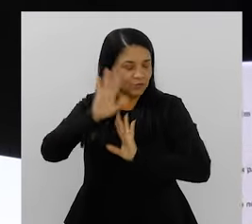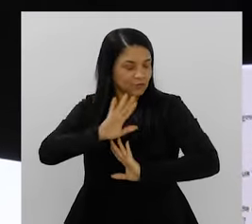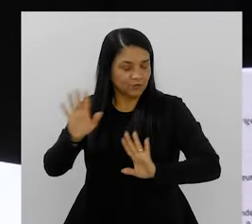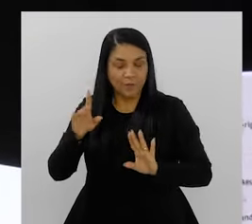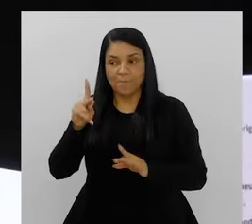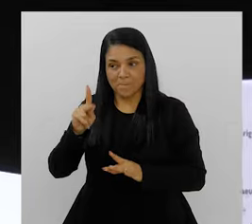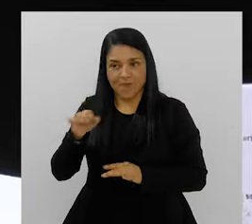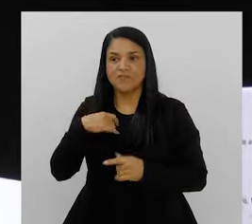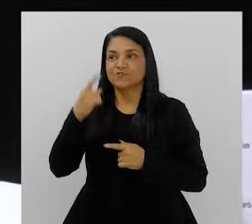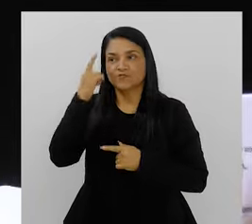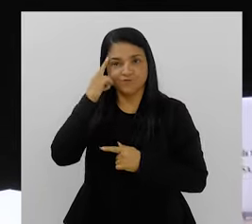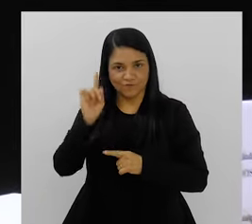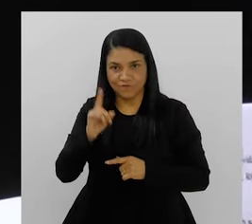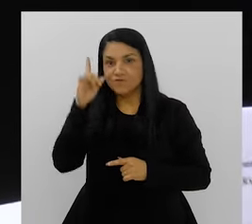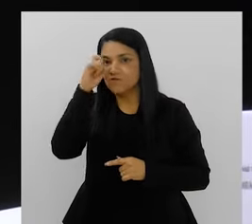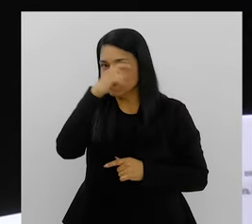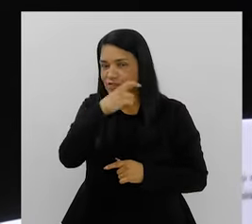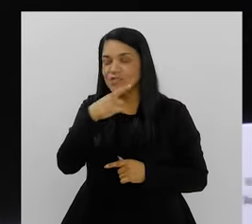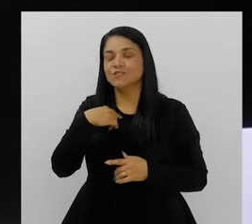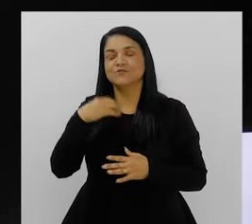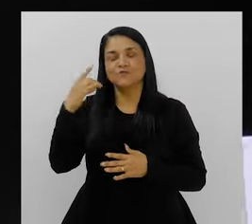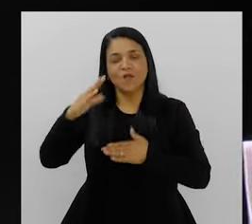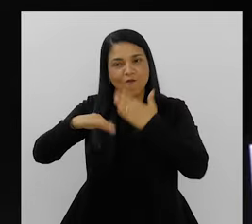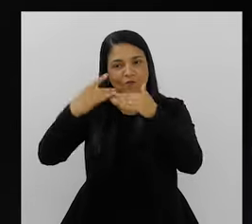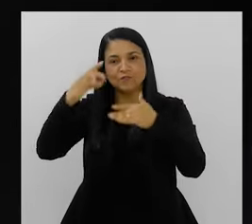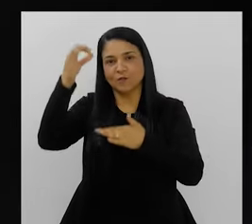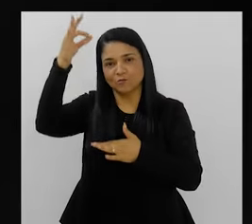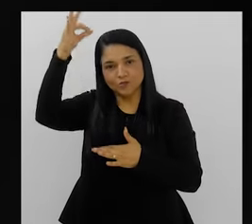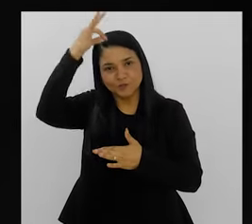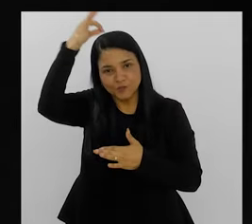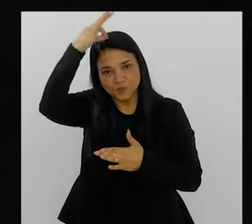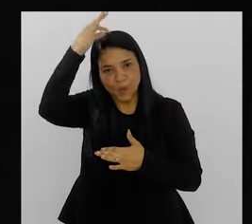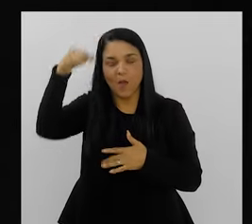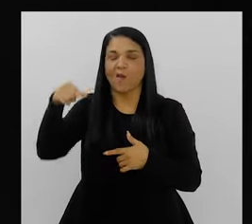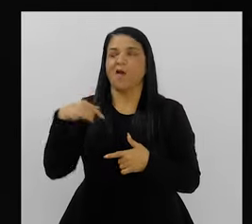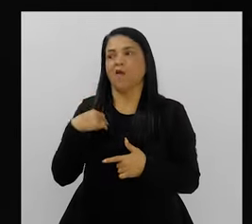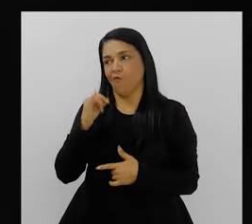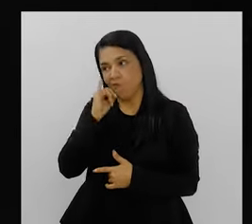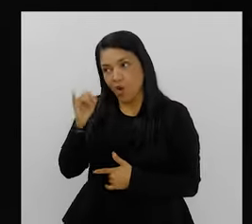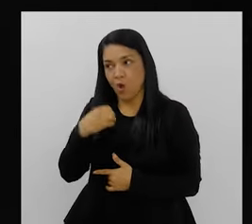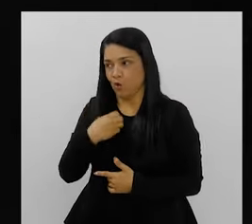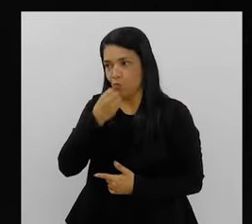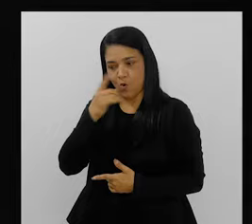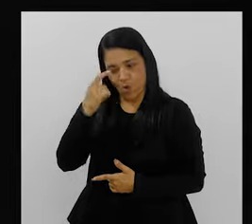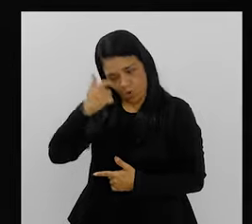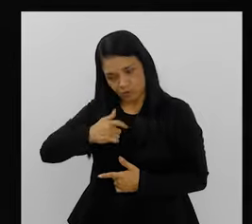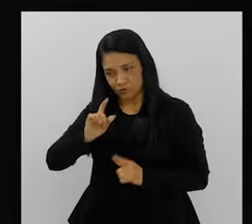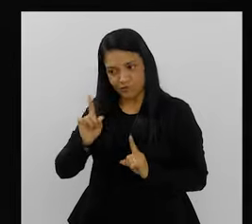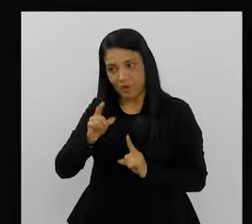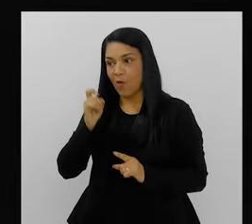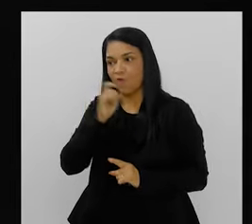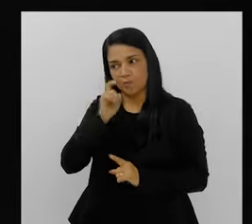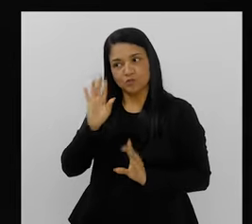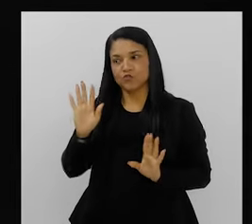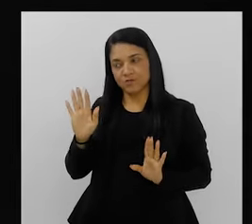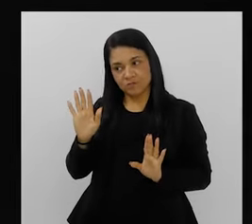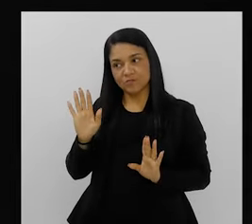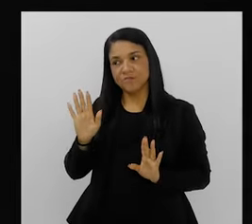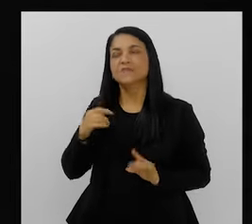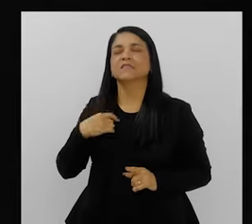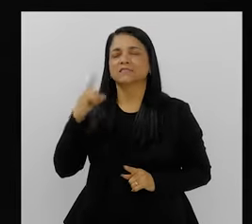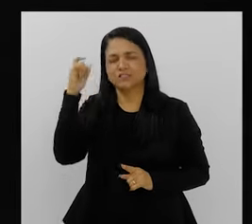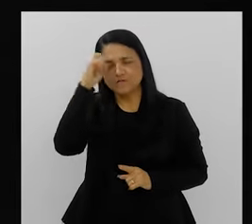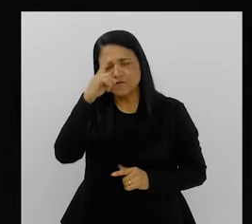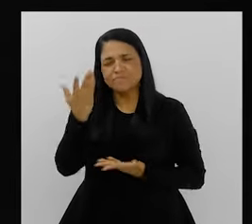uma benção. lidar com os pais, haja sabedoria, evolução espiritual. Tem dia que eu falo para eles hoje, eu não estou boa, não venham me encher.